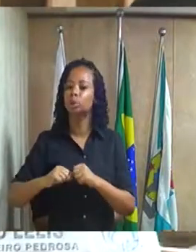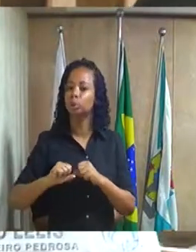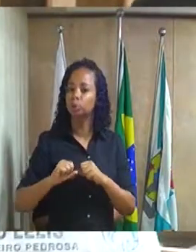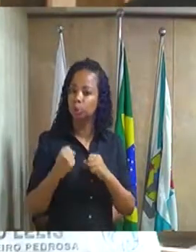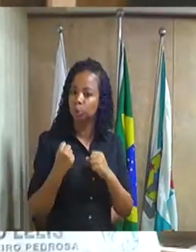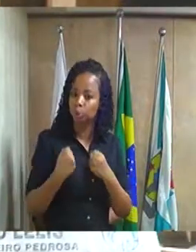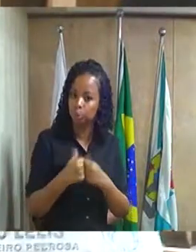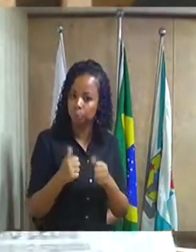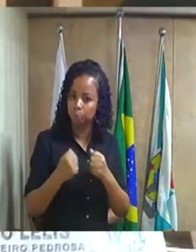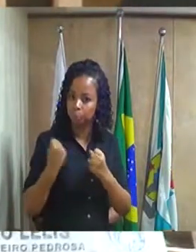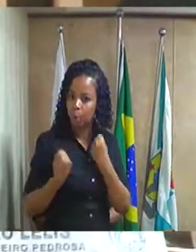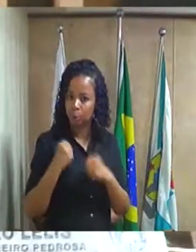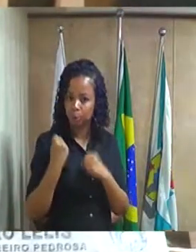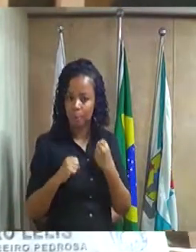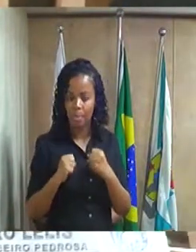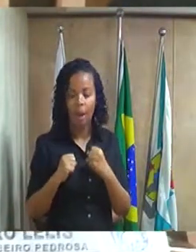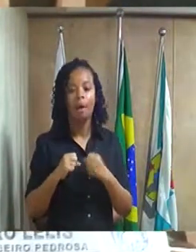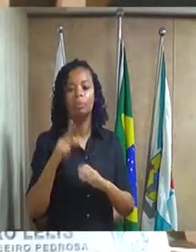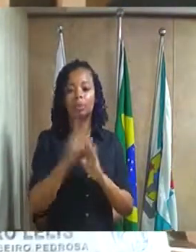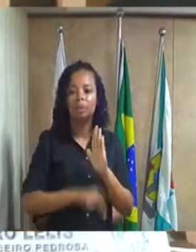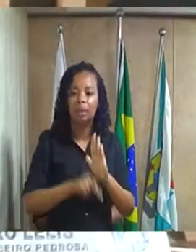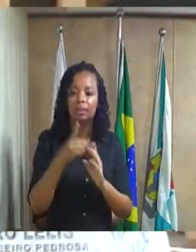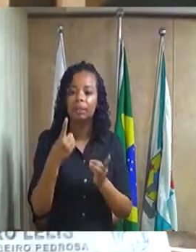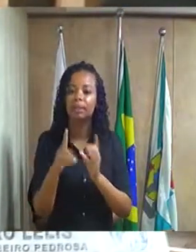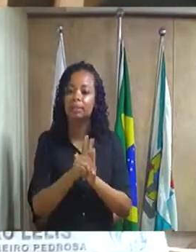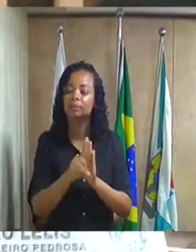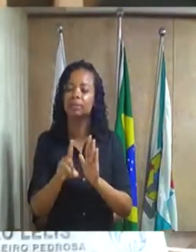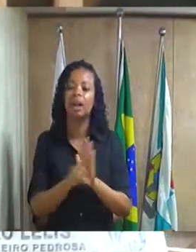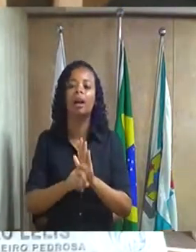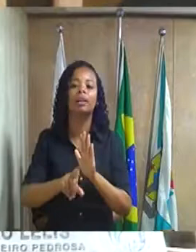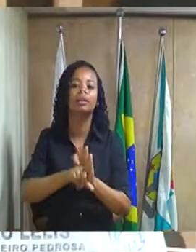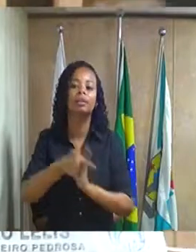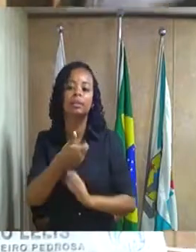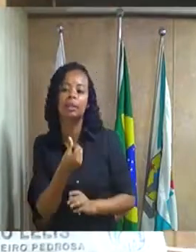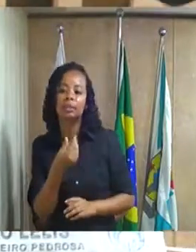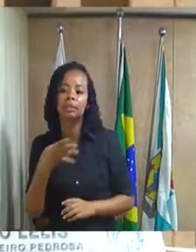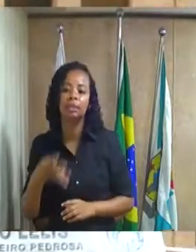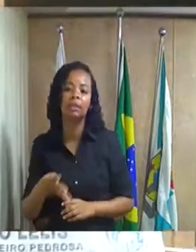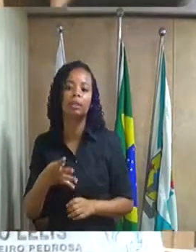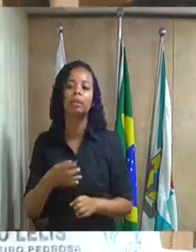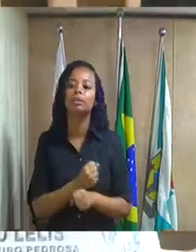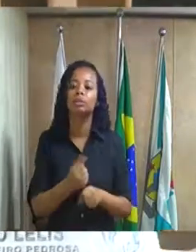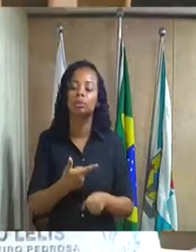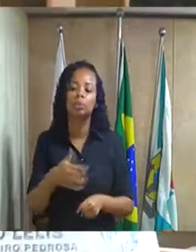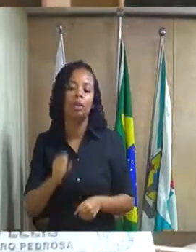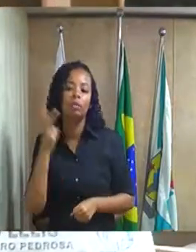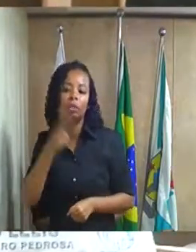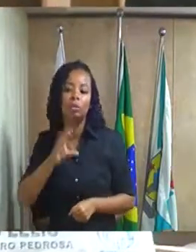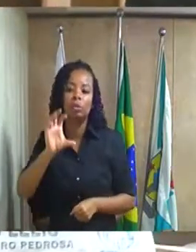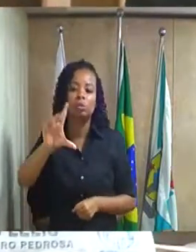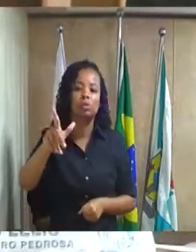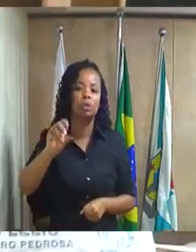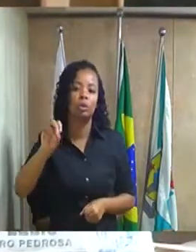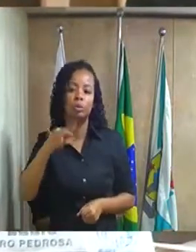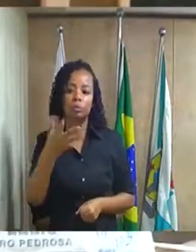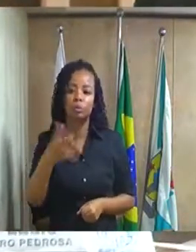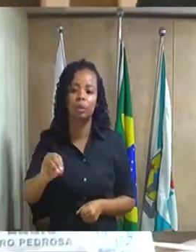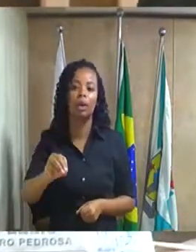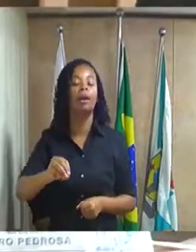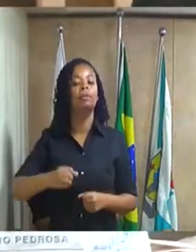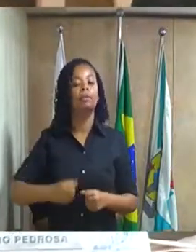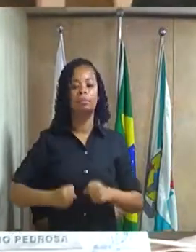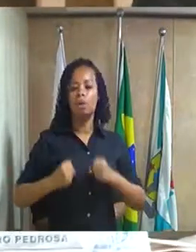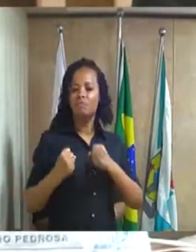decreto legislativo número 164 de 2018 do excelentíssimo senhor vereador Clovinho concedendo a medalha